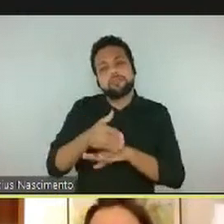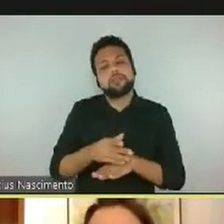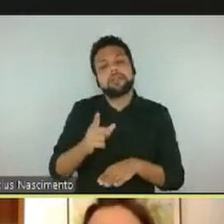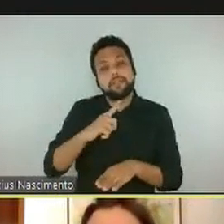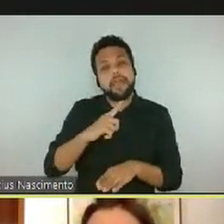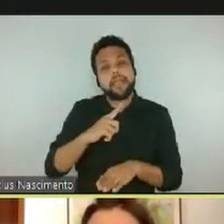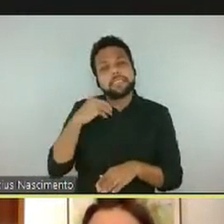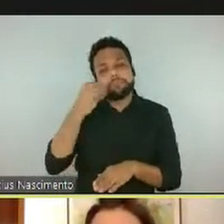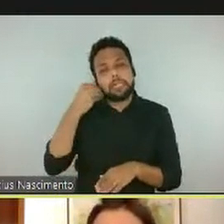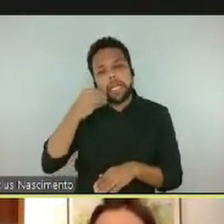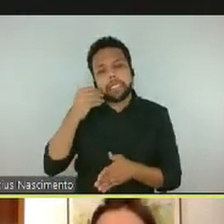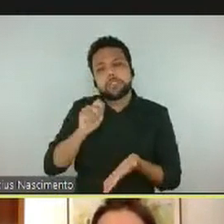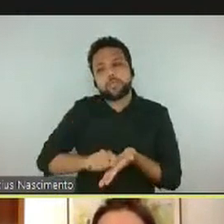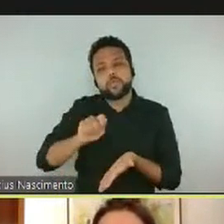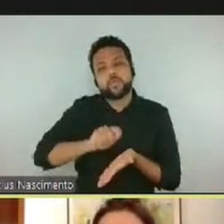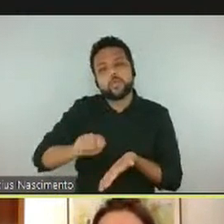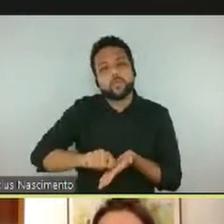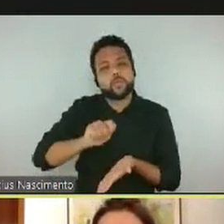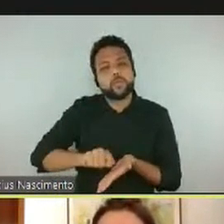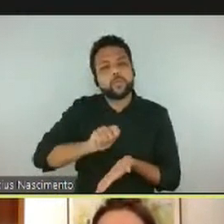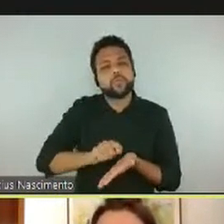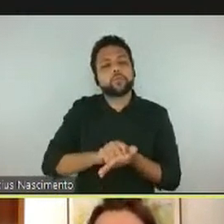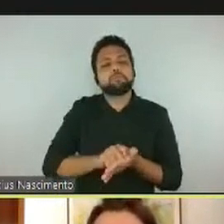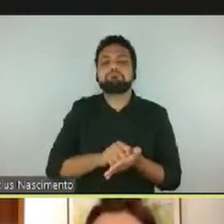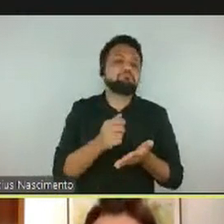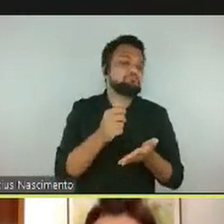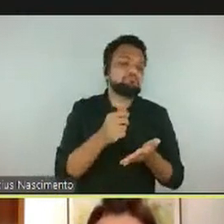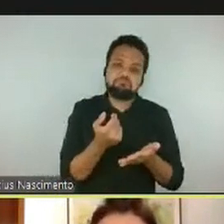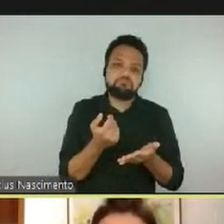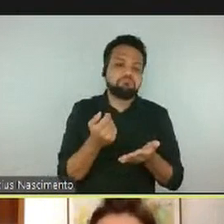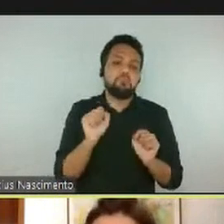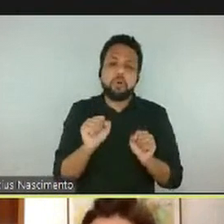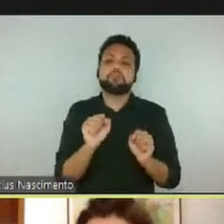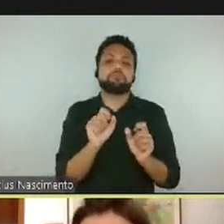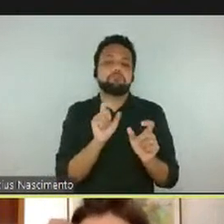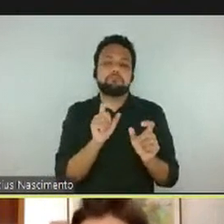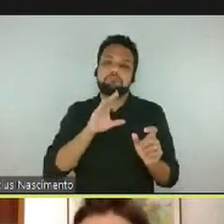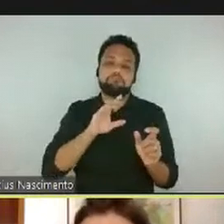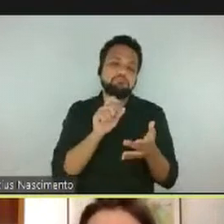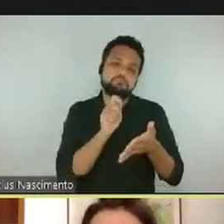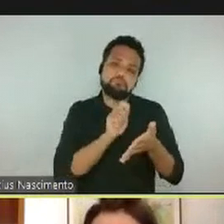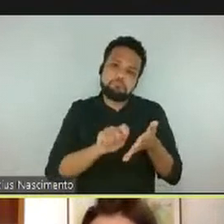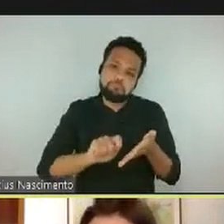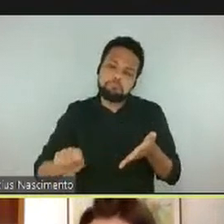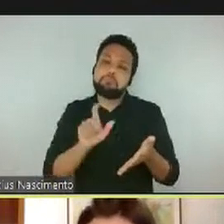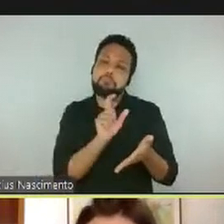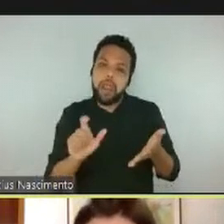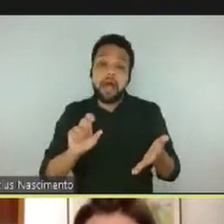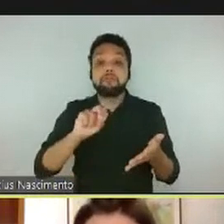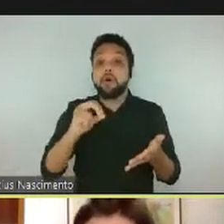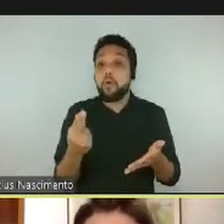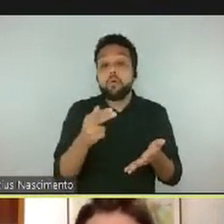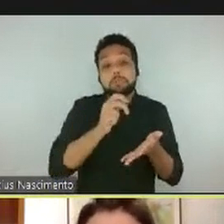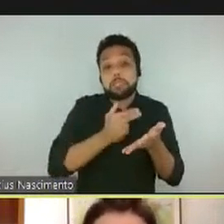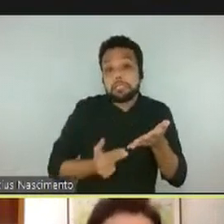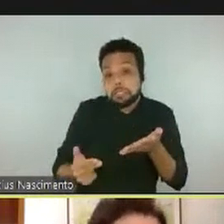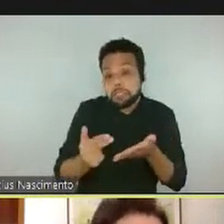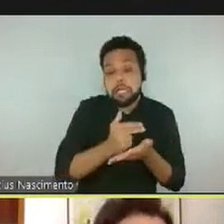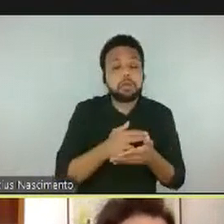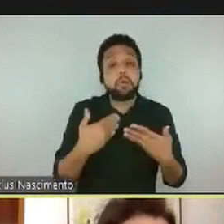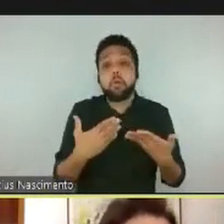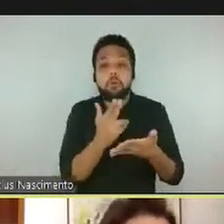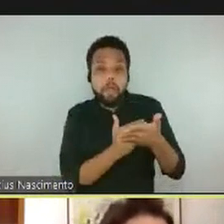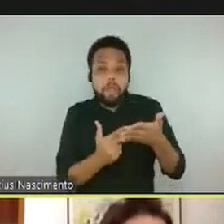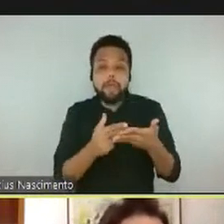sempre pensando em que ele pode, depois, criar projetos para vir com seus estudantes no MAC, isso é uma